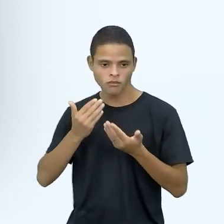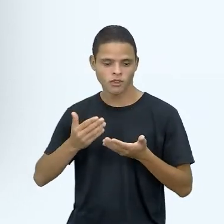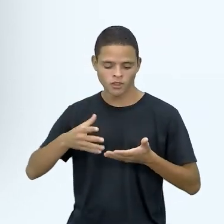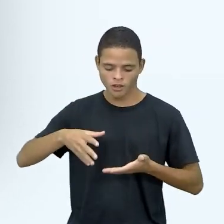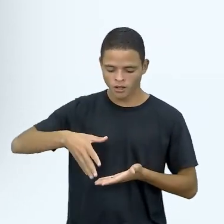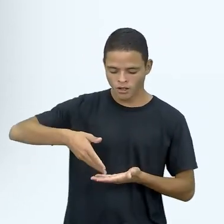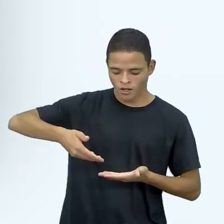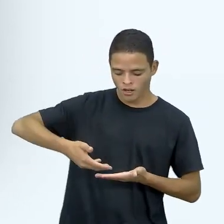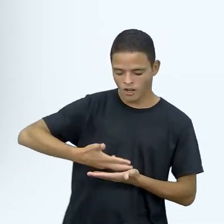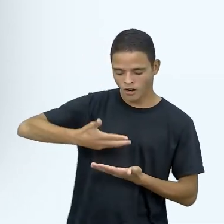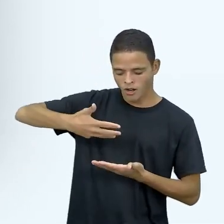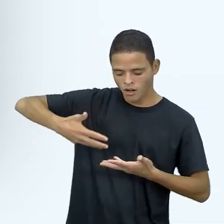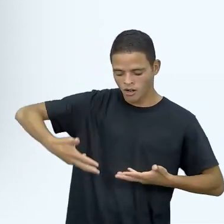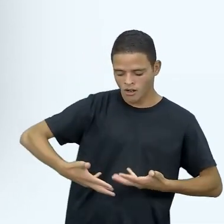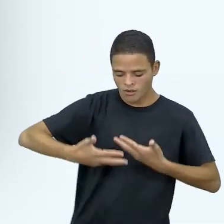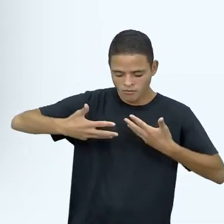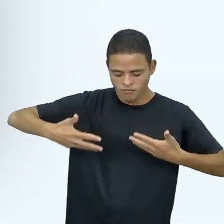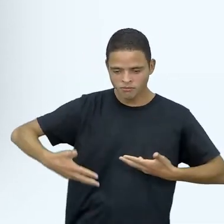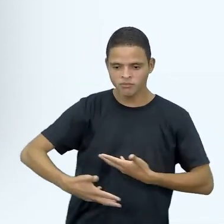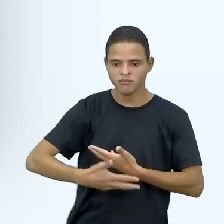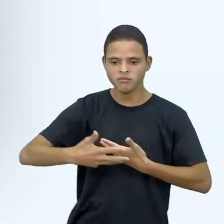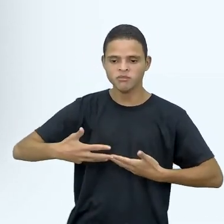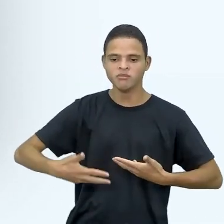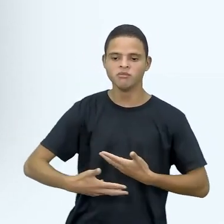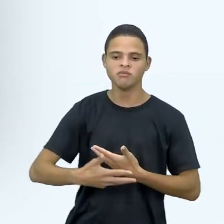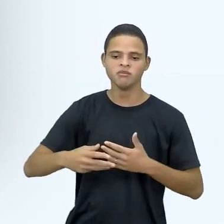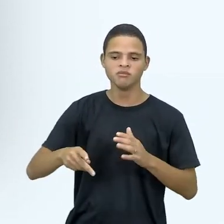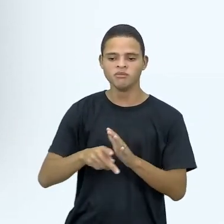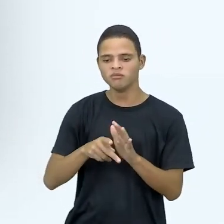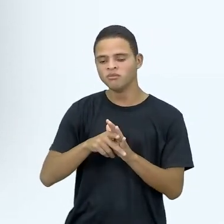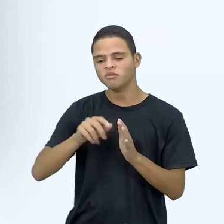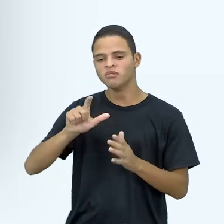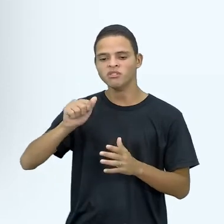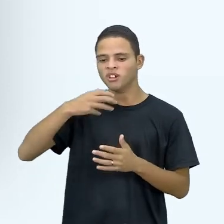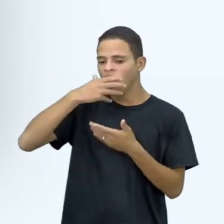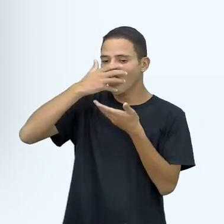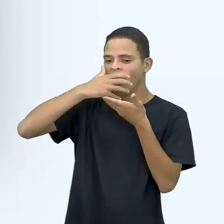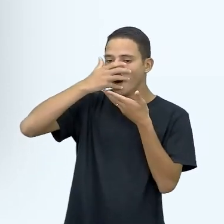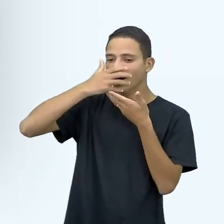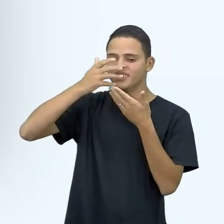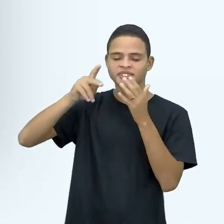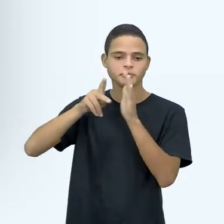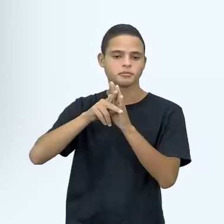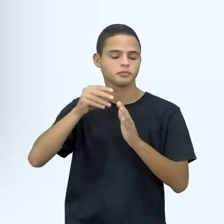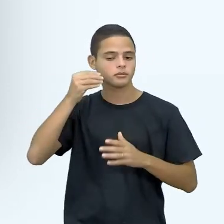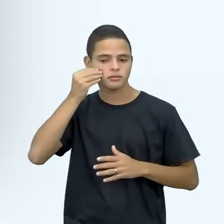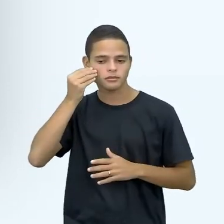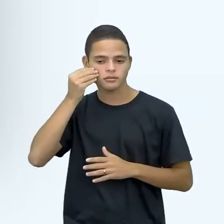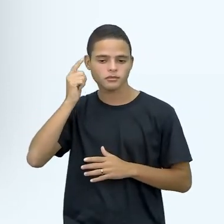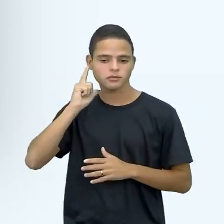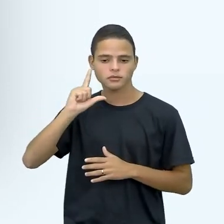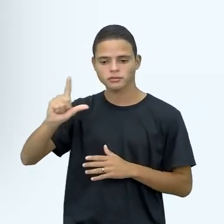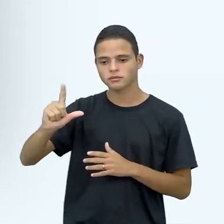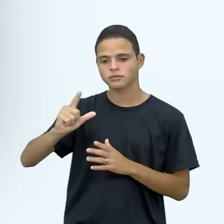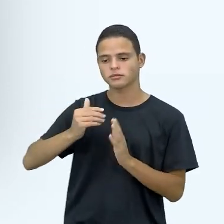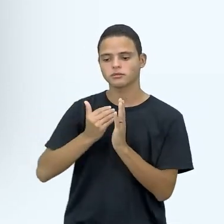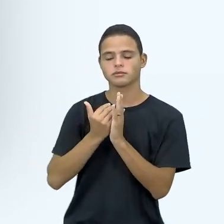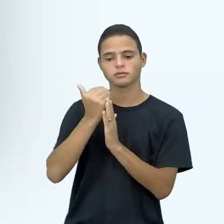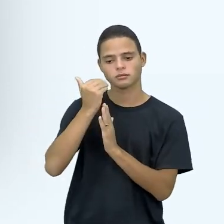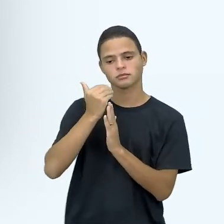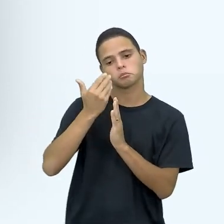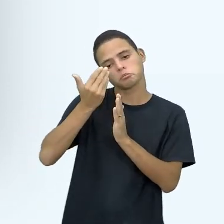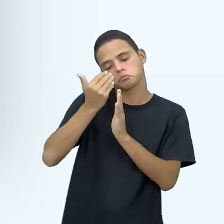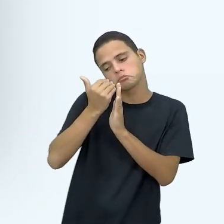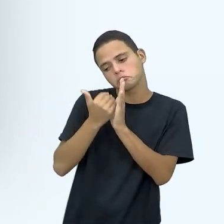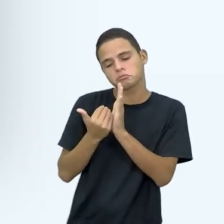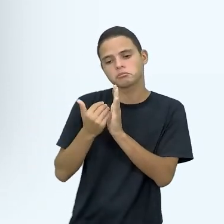com, com, às vezes com limão, né, ou algum, ou com laranja, abacaxi, justamente para aumentar ou diminuir o